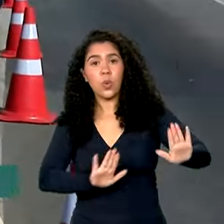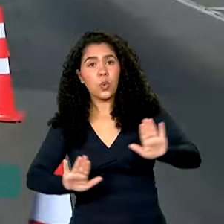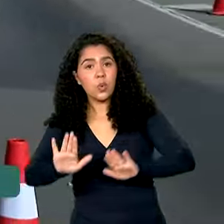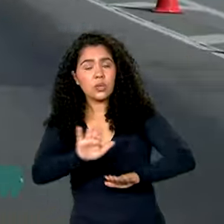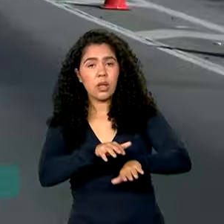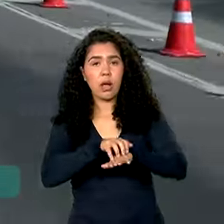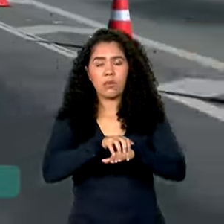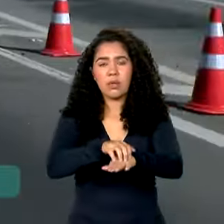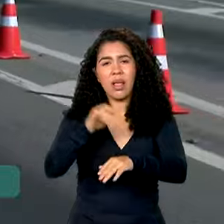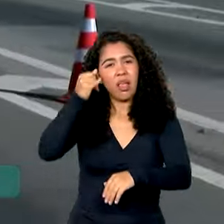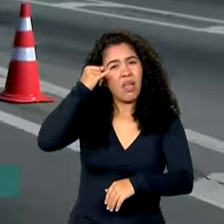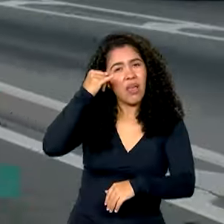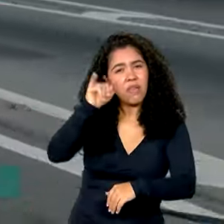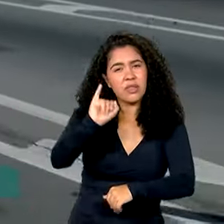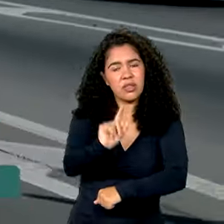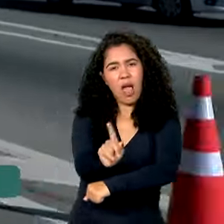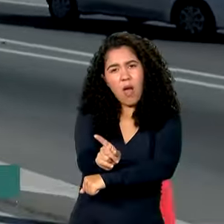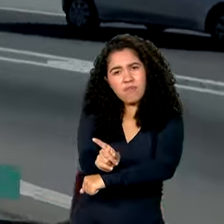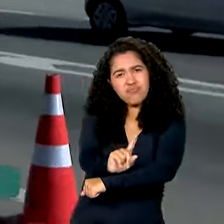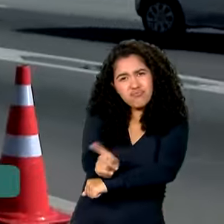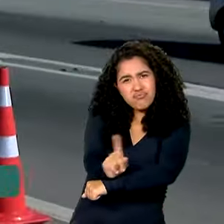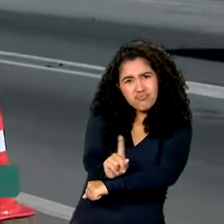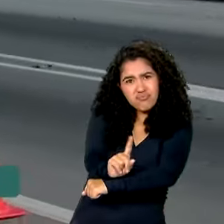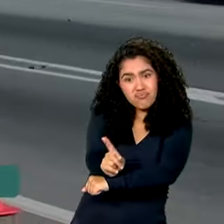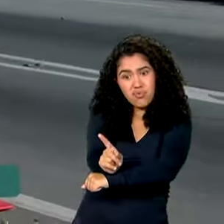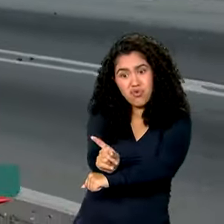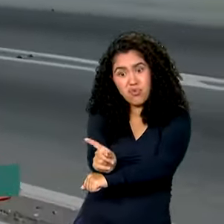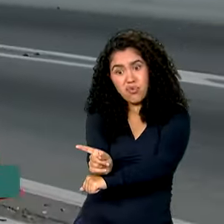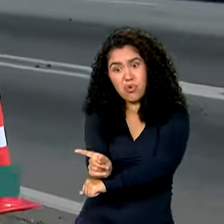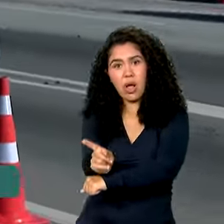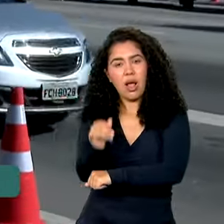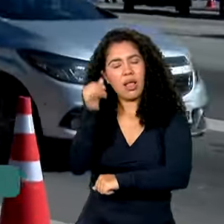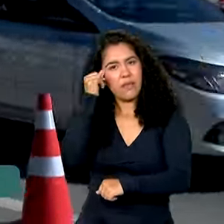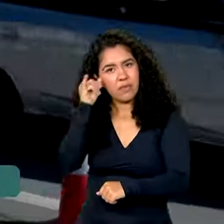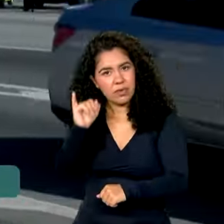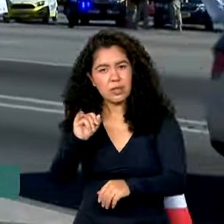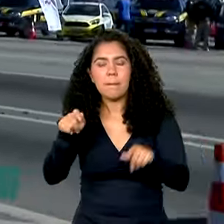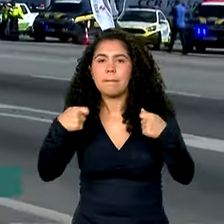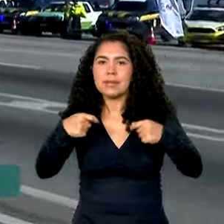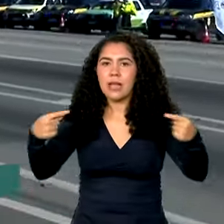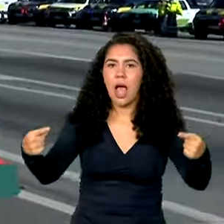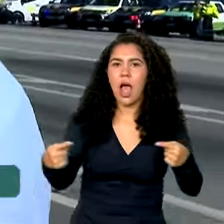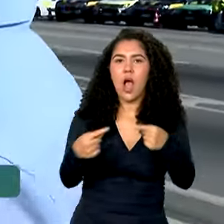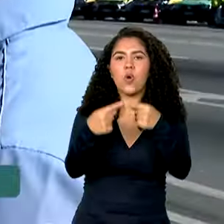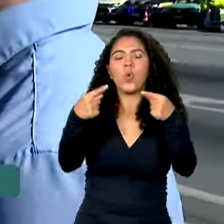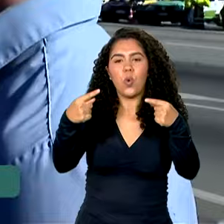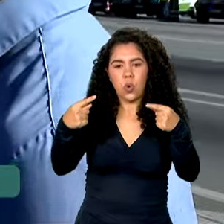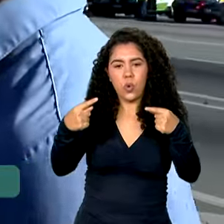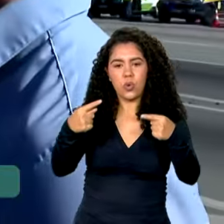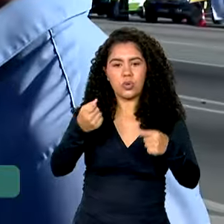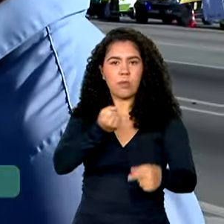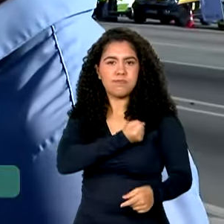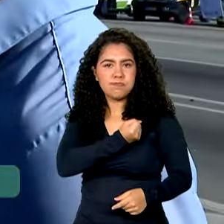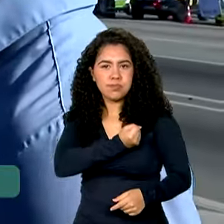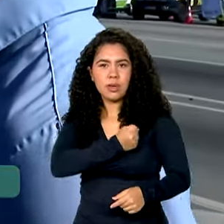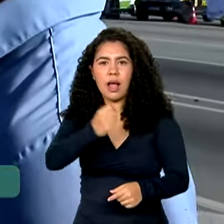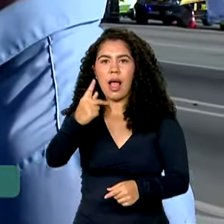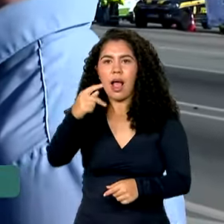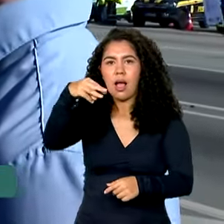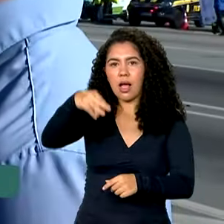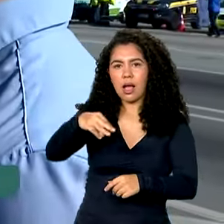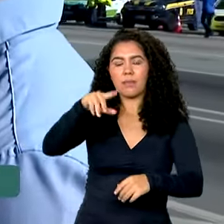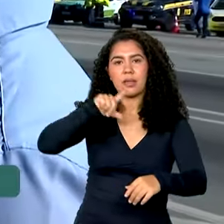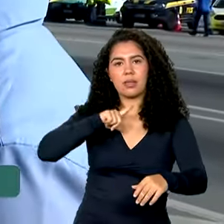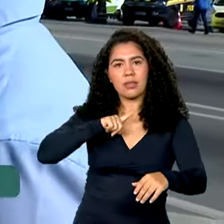velocidade, tem que estar com a velocidade de acordo com o que está nas